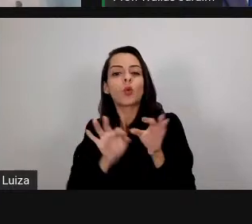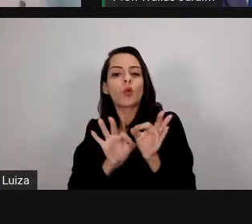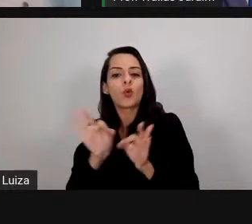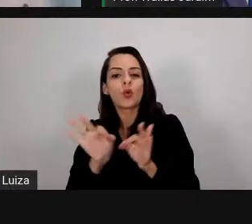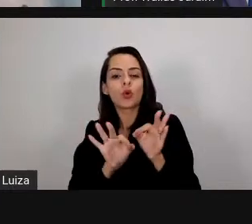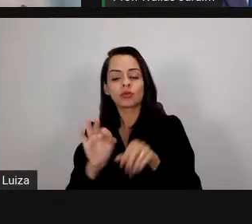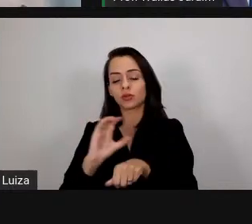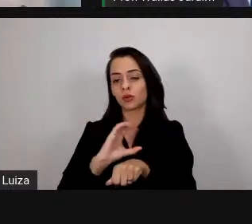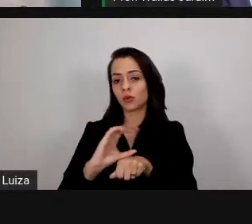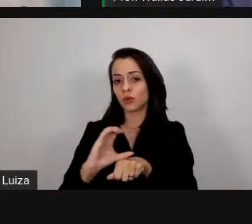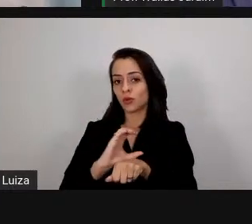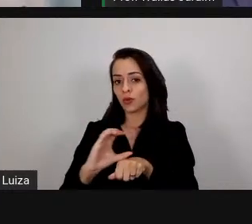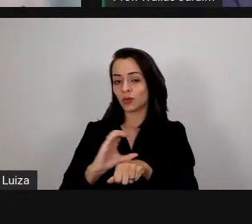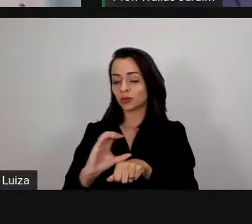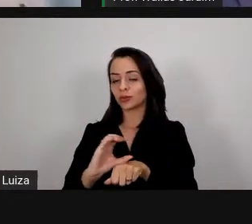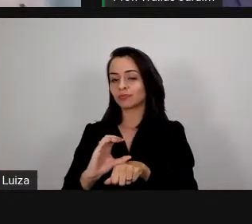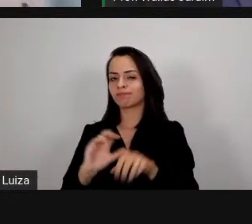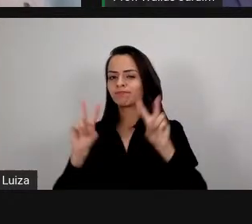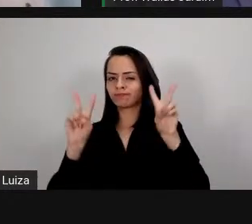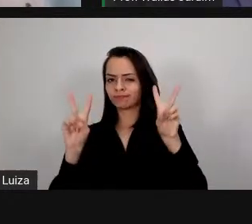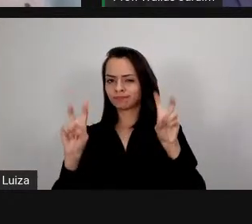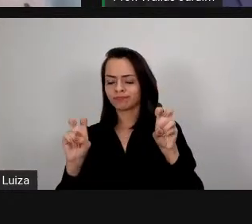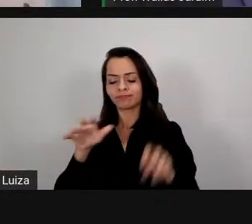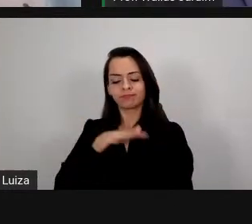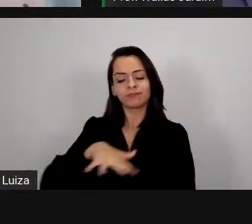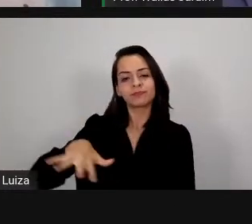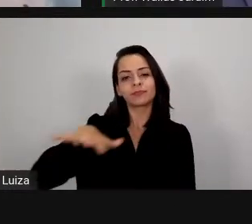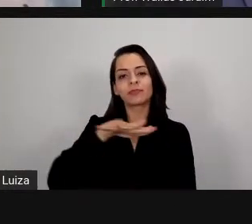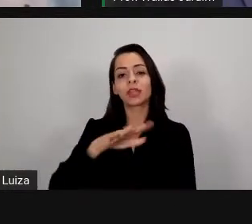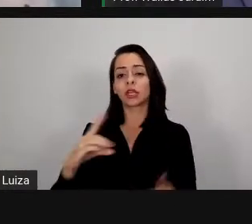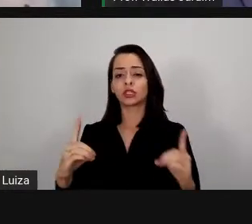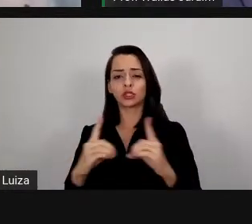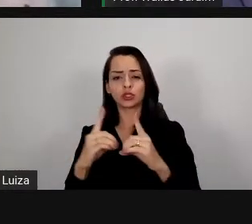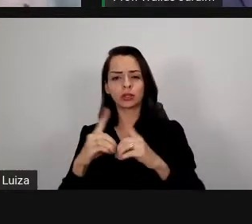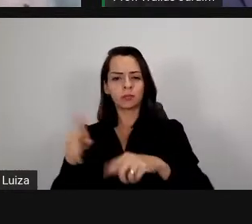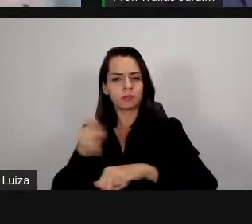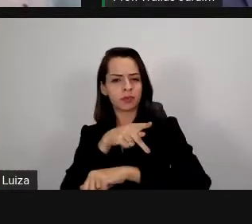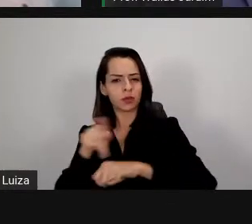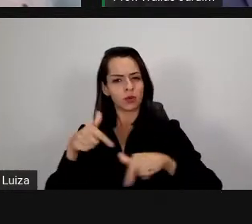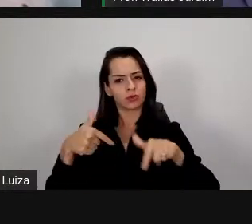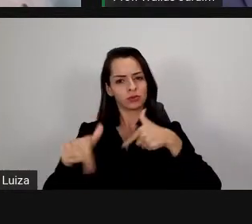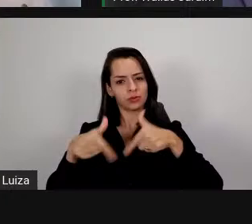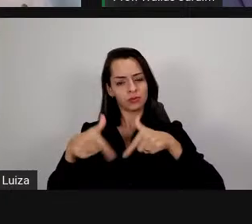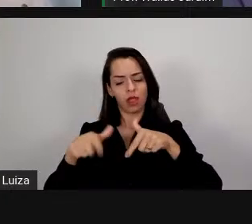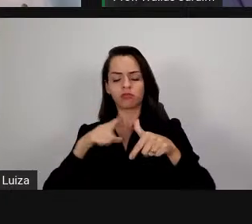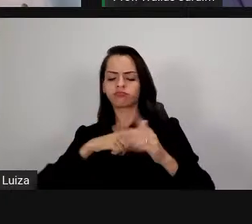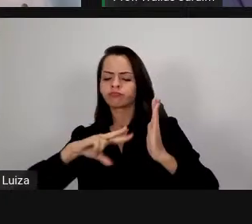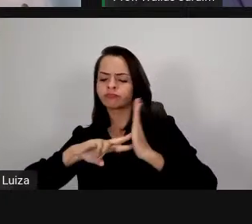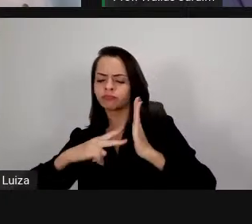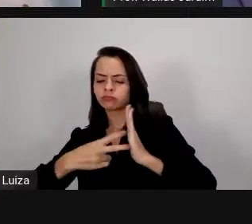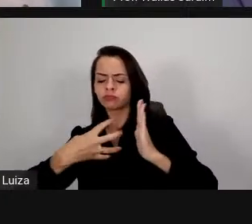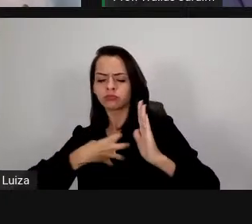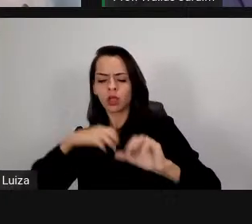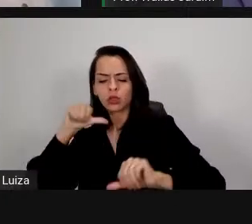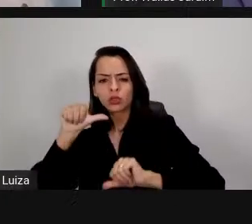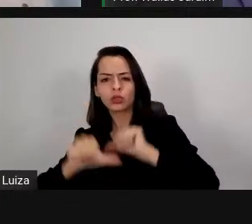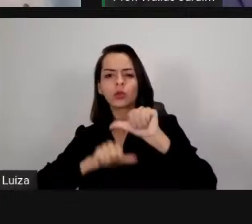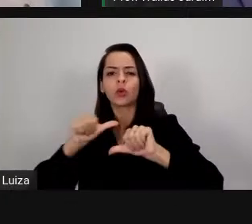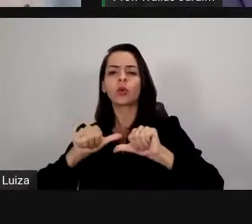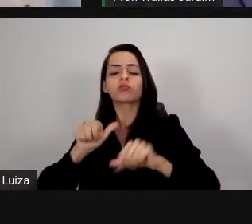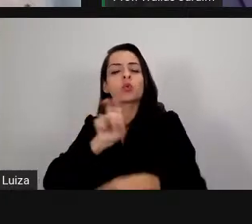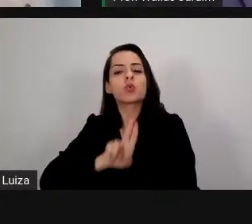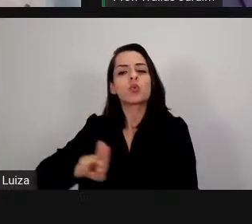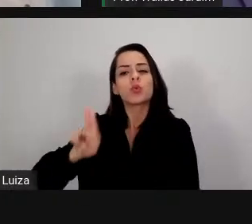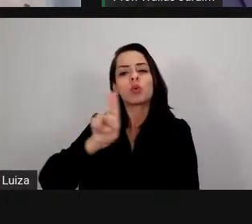ressignificação das práticas didático-pedagógicas por meio de metodologias ativas e ferramentas digitais na educação